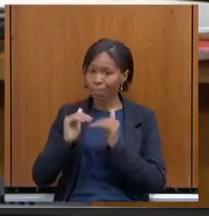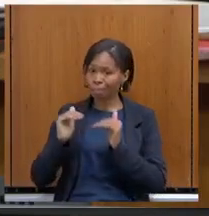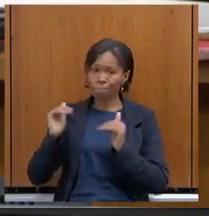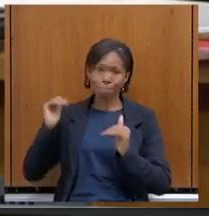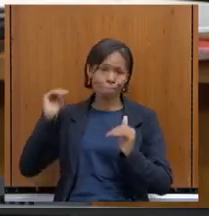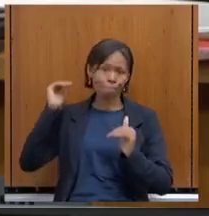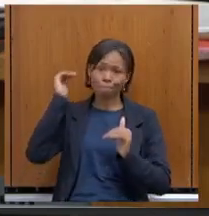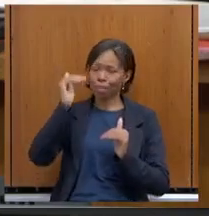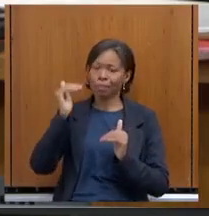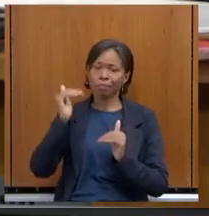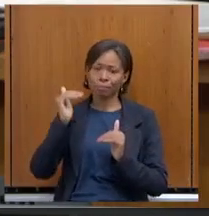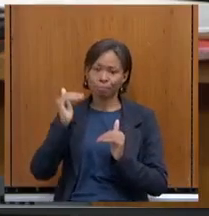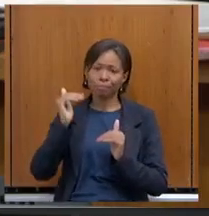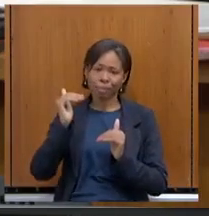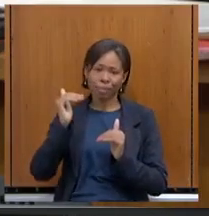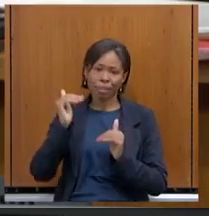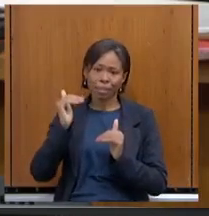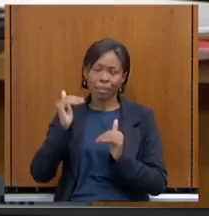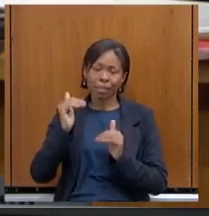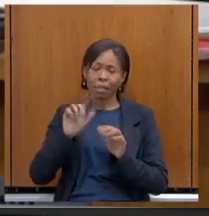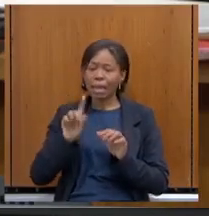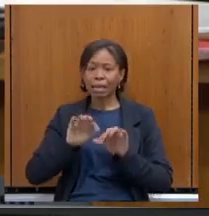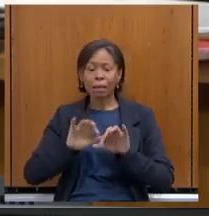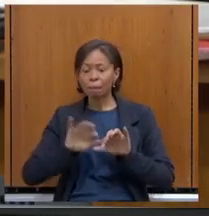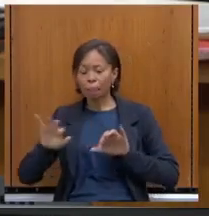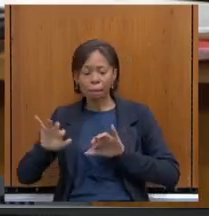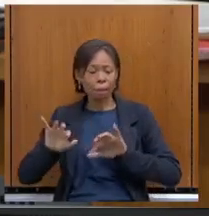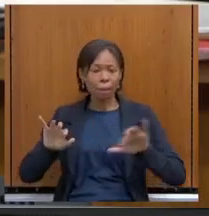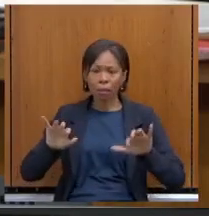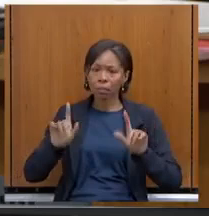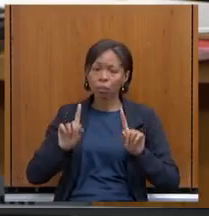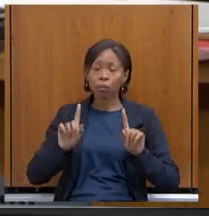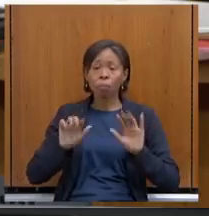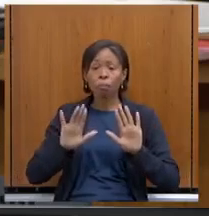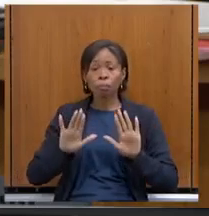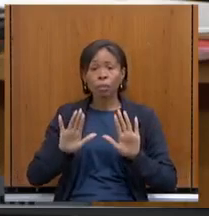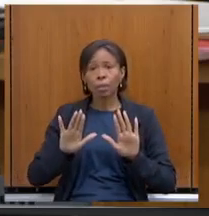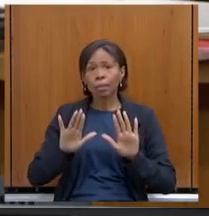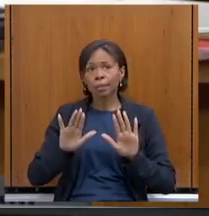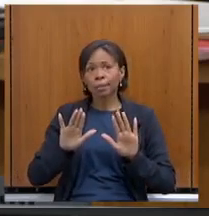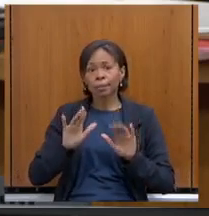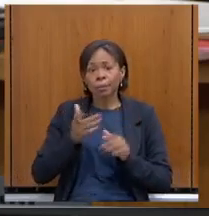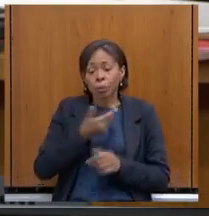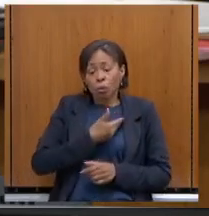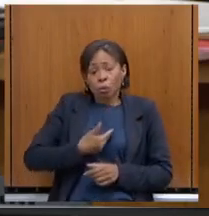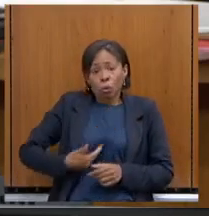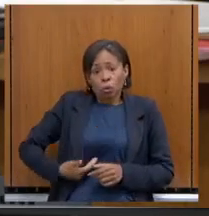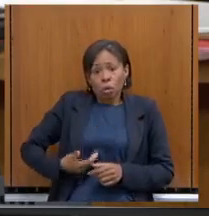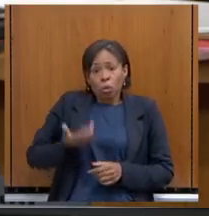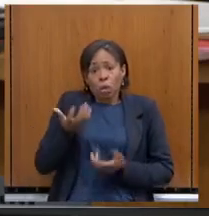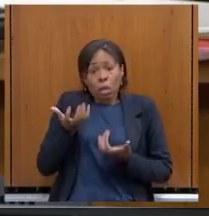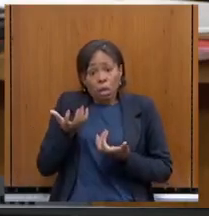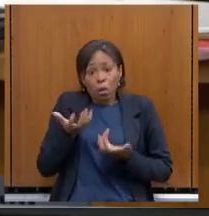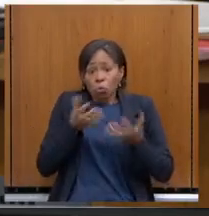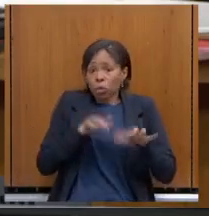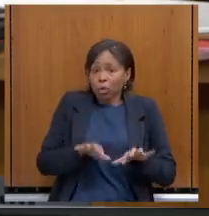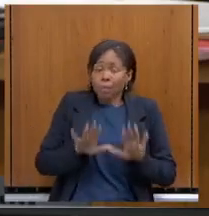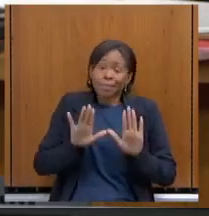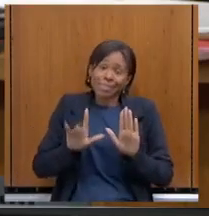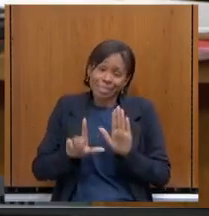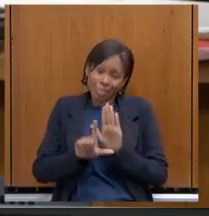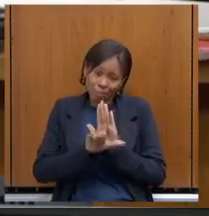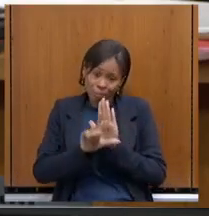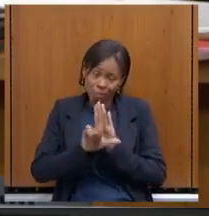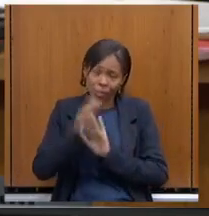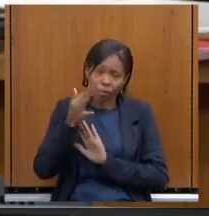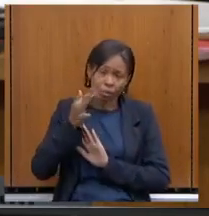questão de discricionalidade, o Estado quer ou não quer. É uma questão em que existe uma lei federal que determina que todas as